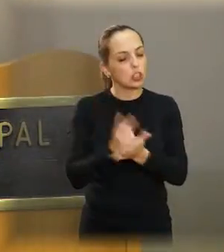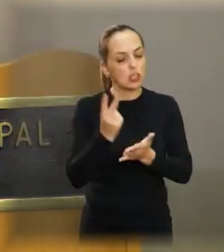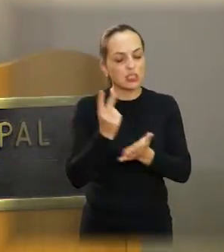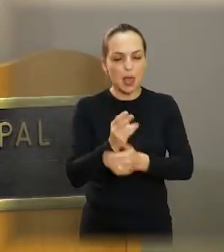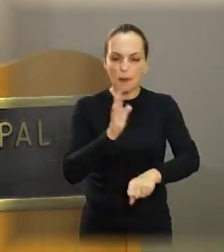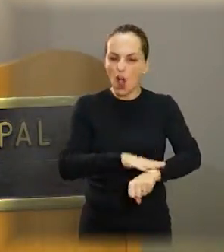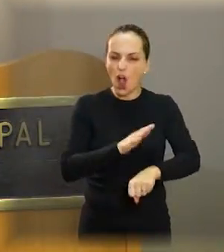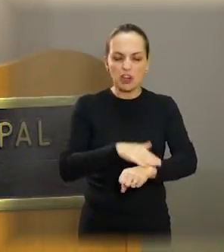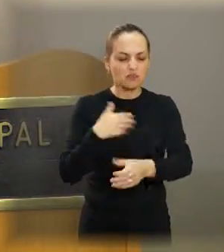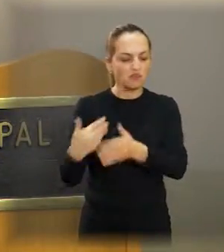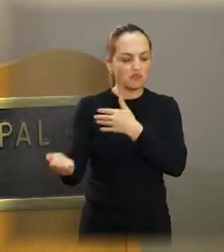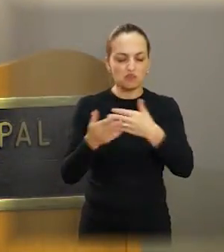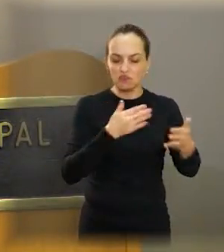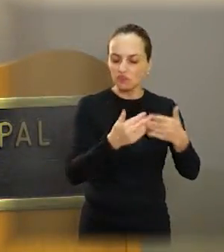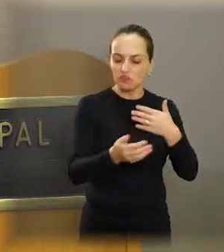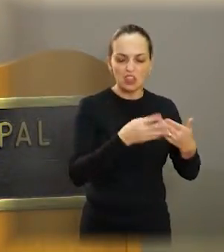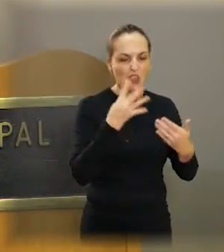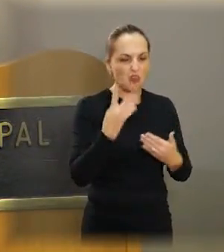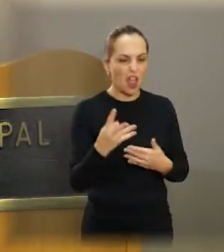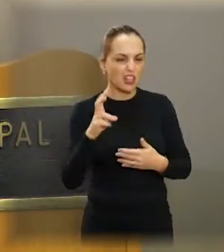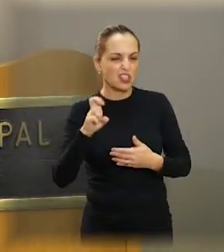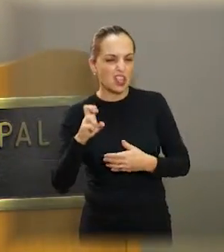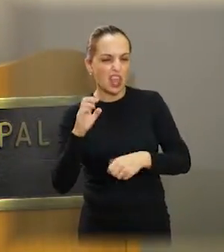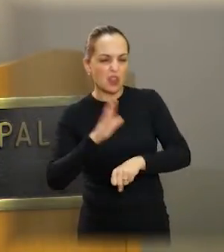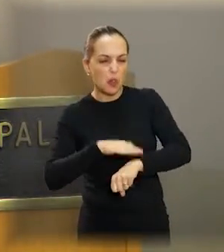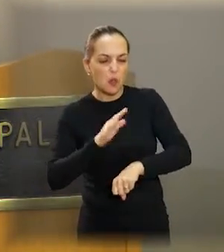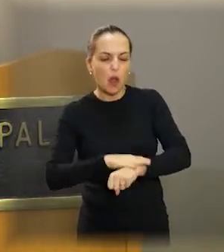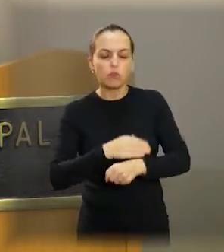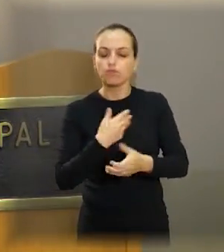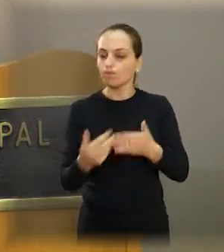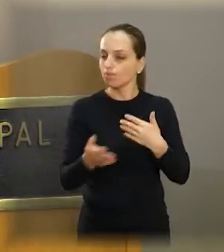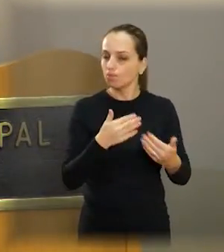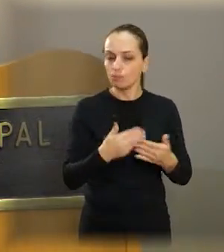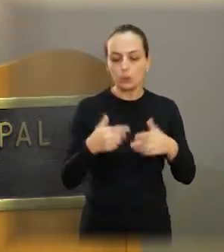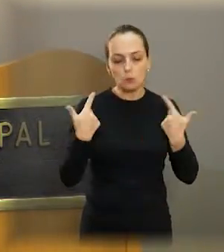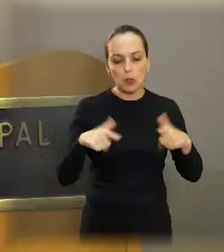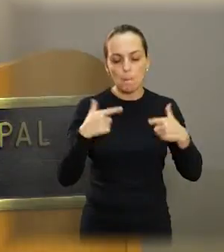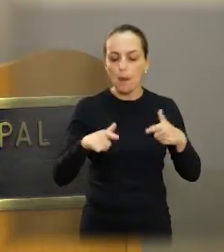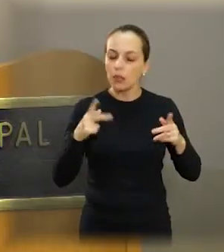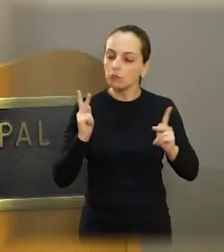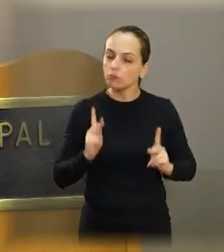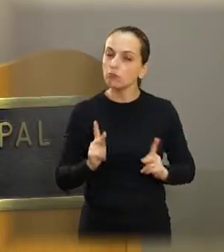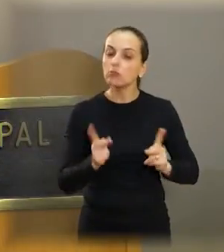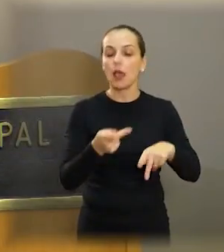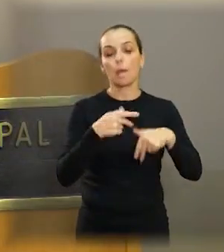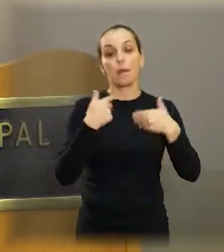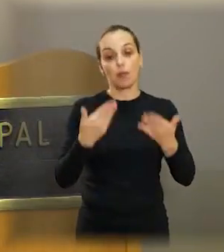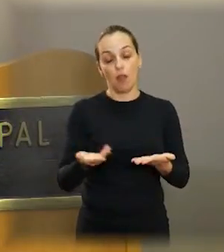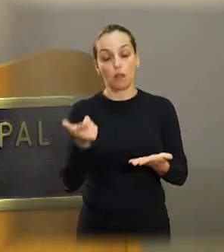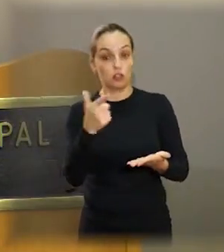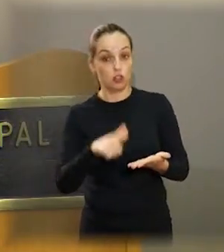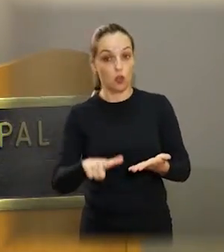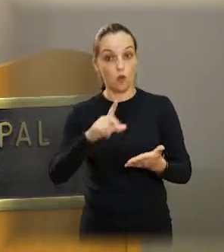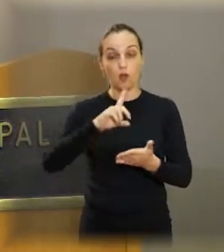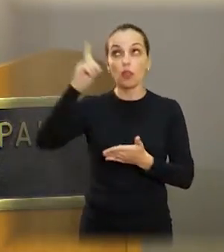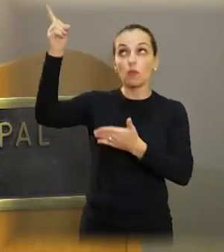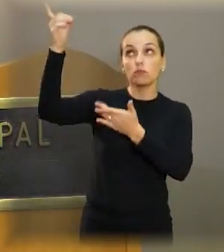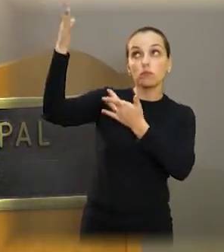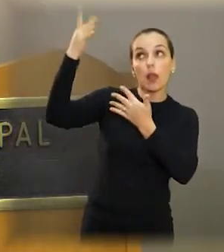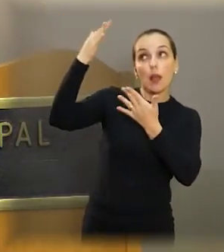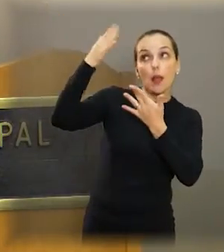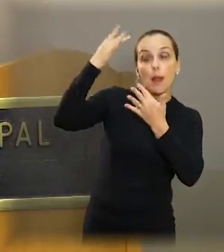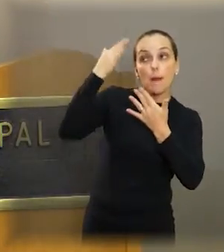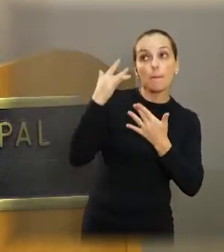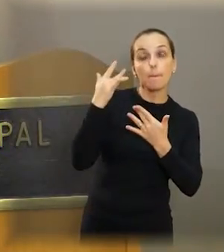hora para trabalhar. É cinco horas, quatro horas, é três horas, se for possível. Então quero mais uma vez que Deus me abençoe